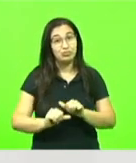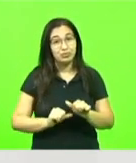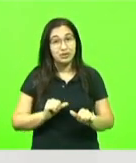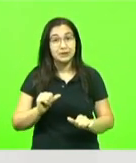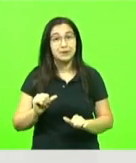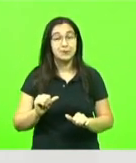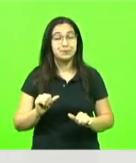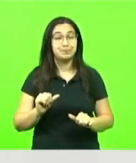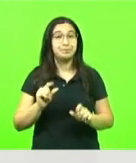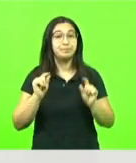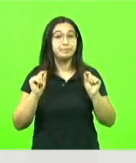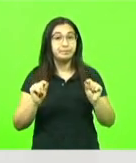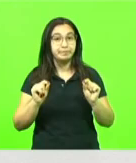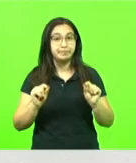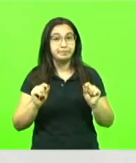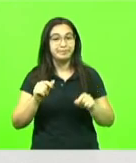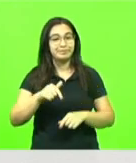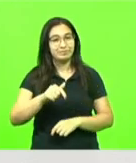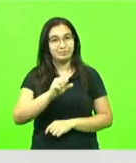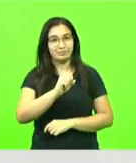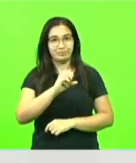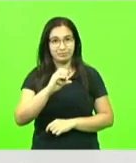nova face aqui no Estado.